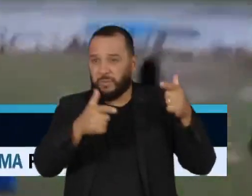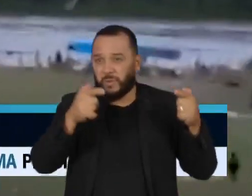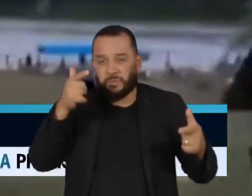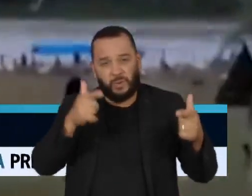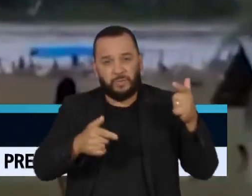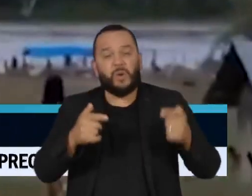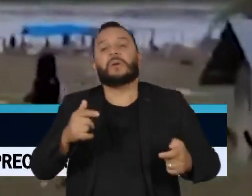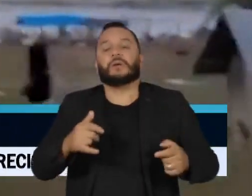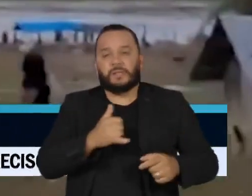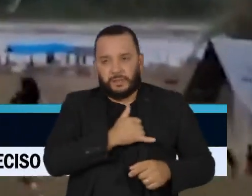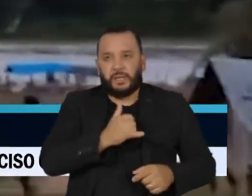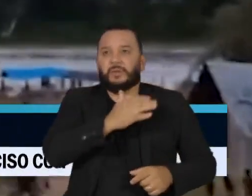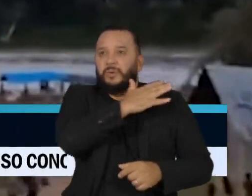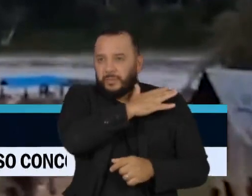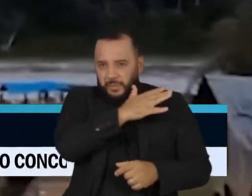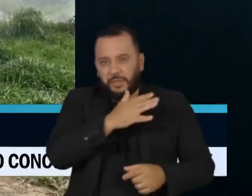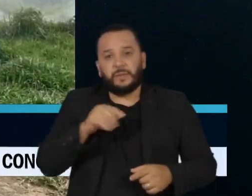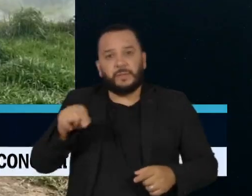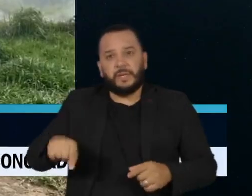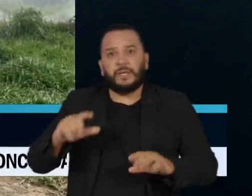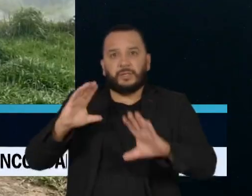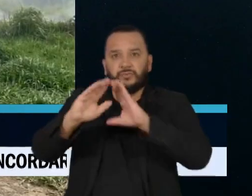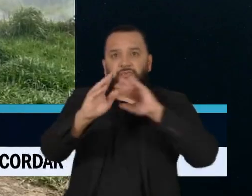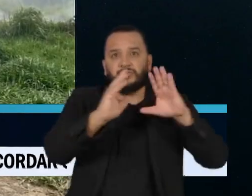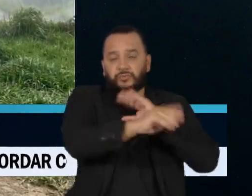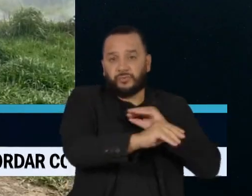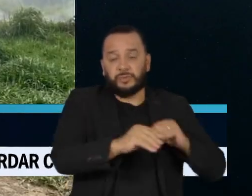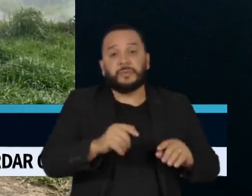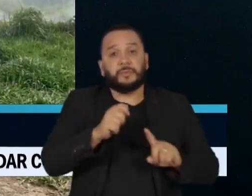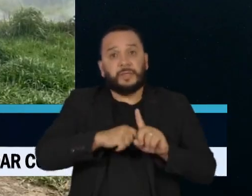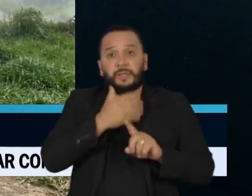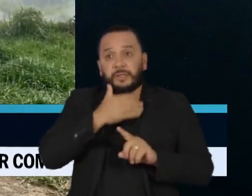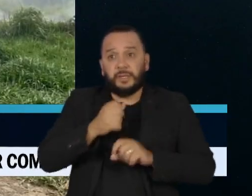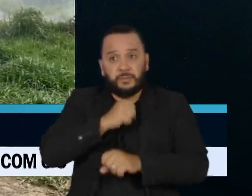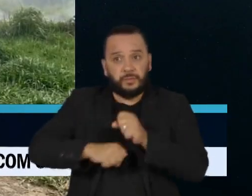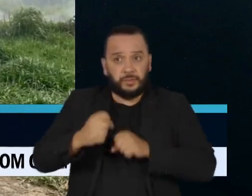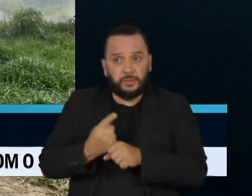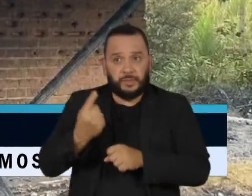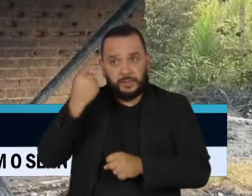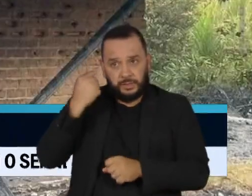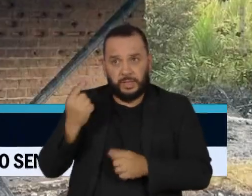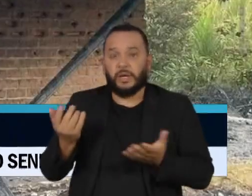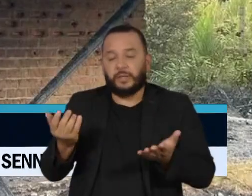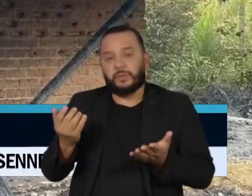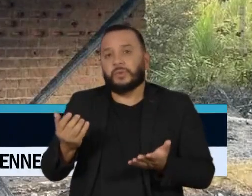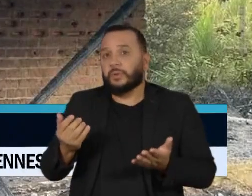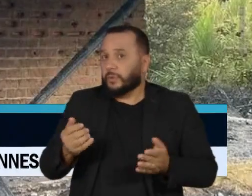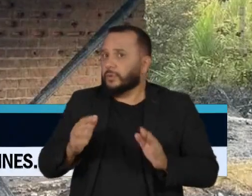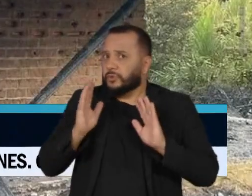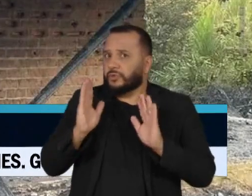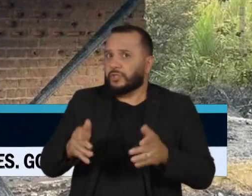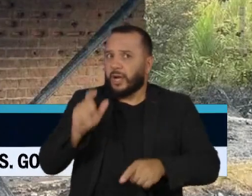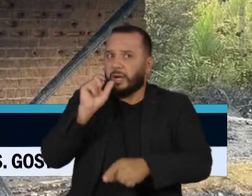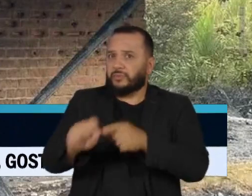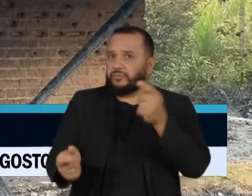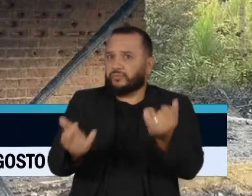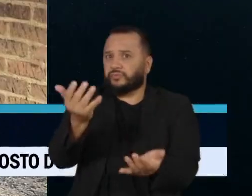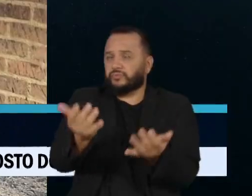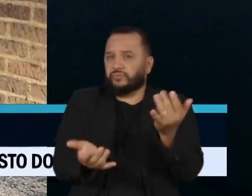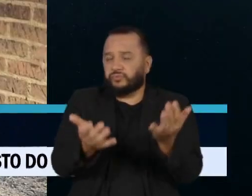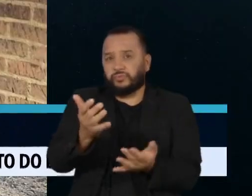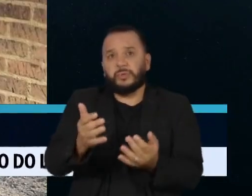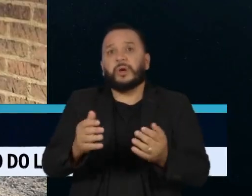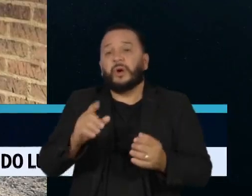Yanomami durante o processo de desintrusão. Em dezembro do ano passado, na região de Omushi, eles chegaram a incendiar uma unidade